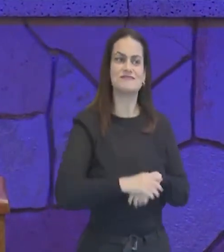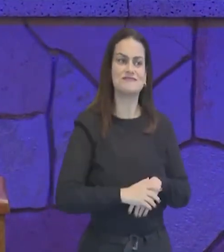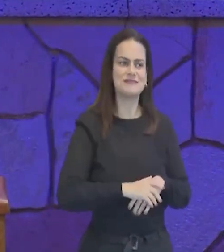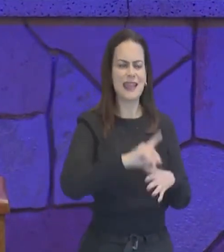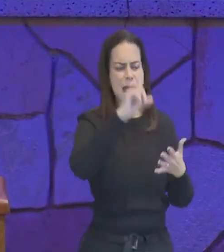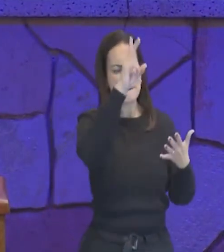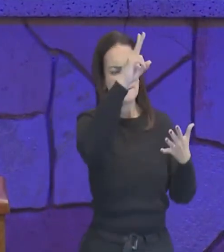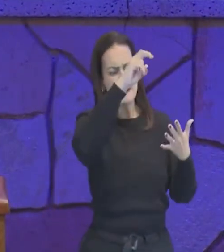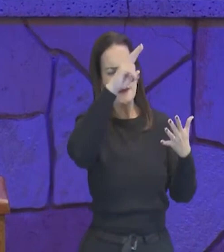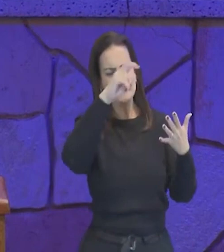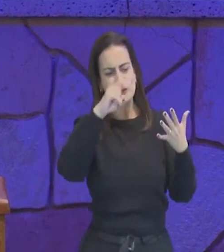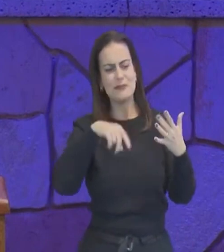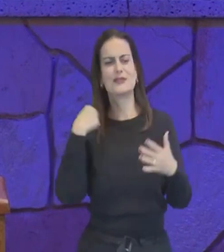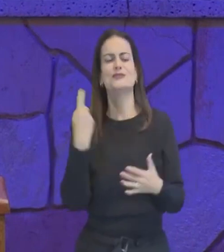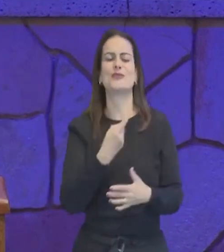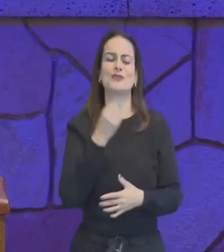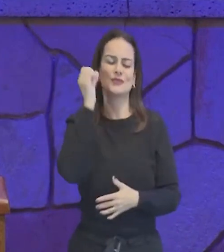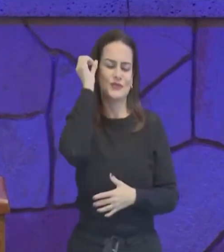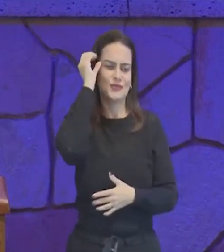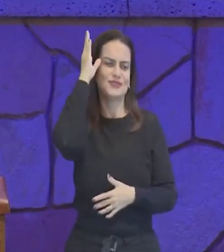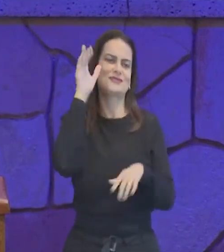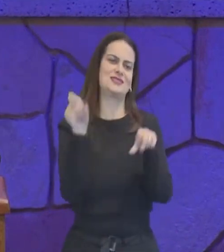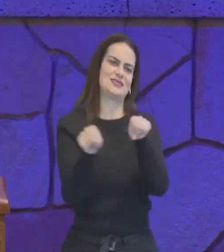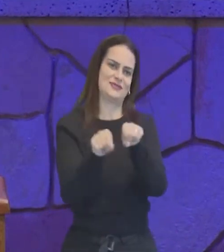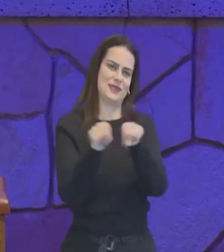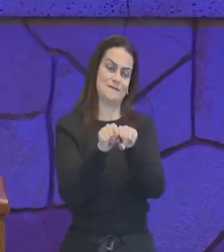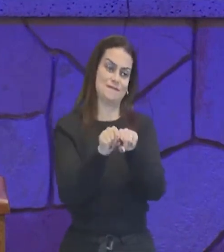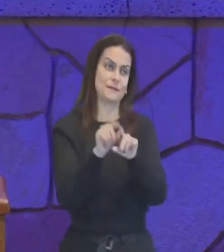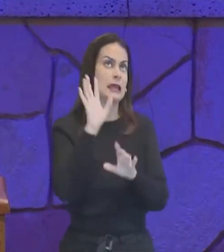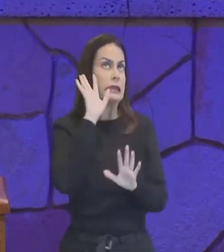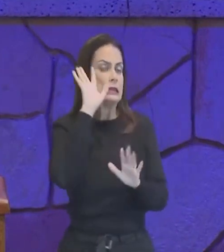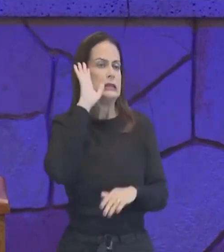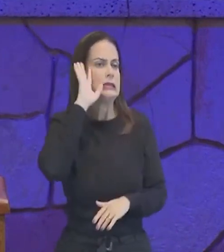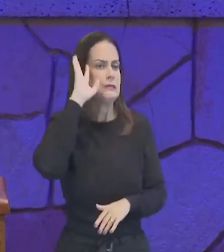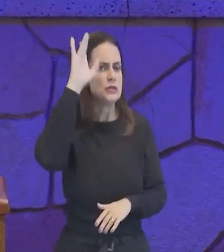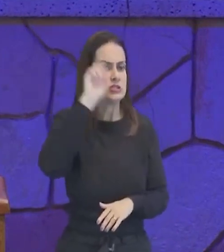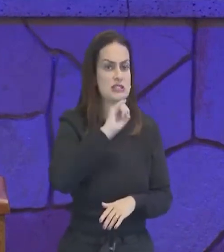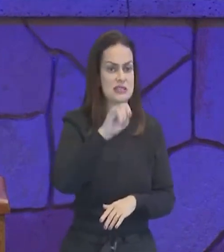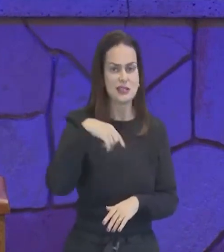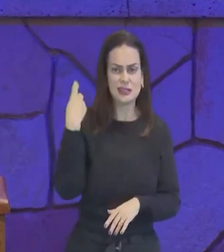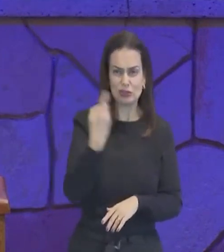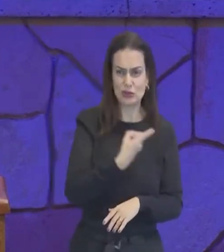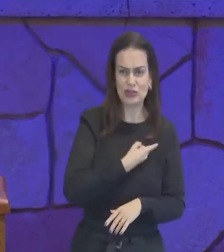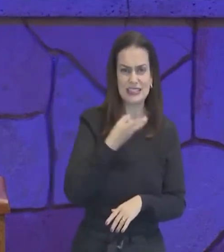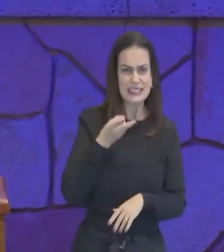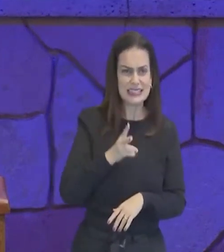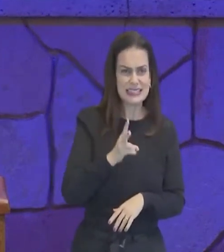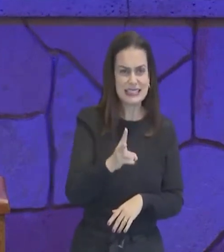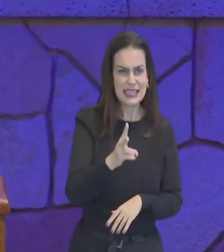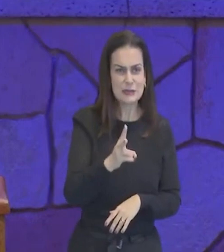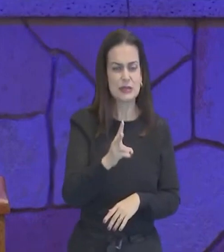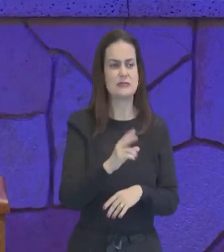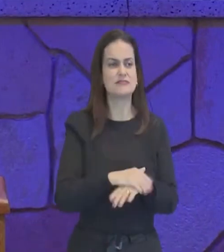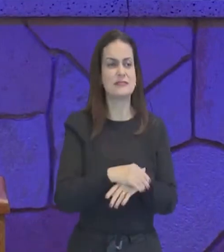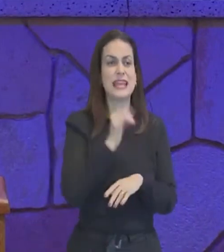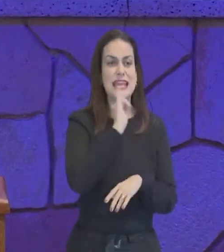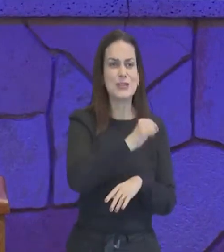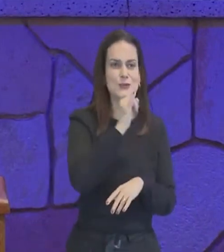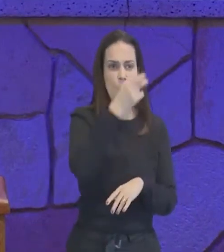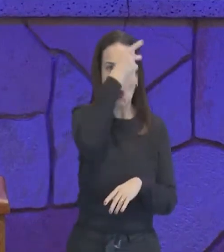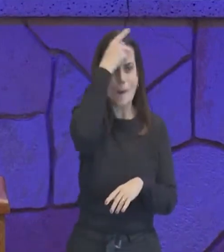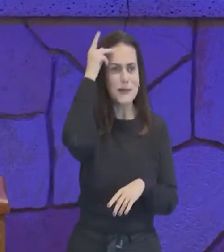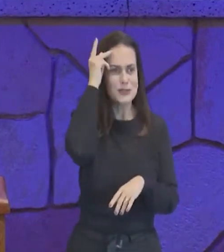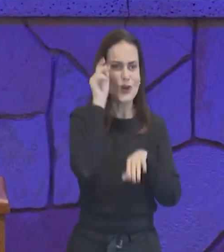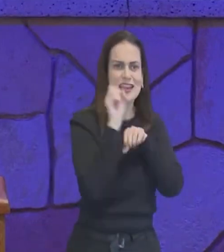áreas também do nosso conhecimento. Imagine se nós tivéssemos que carregar para sempre a figura do instrutor da alta escola,